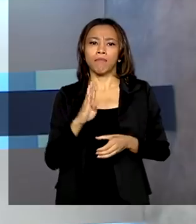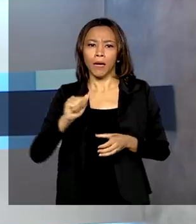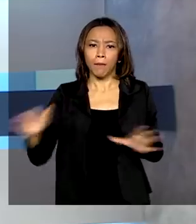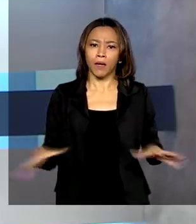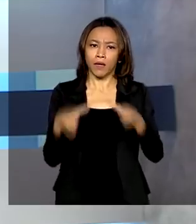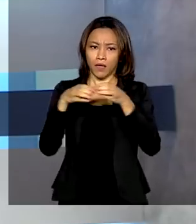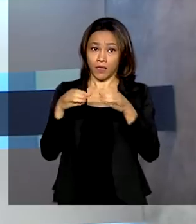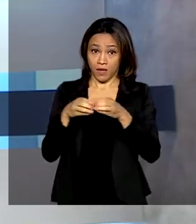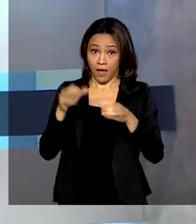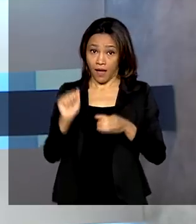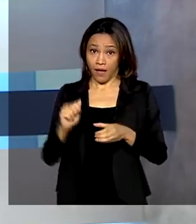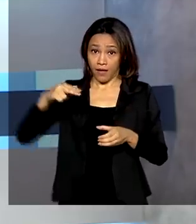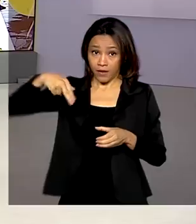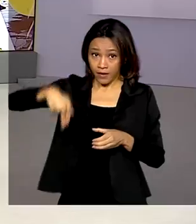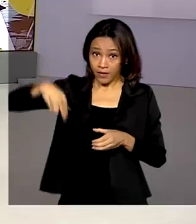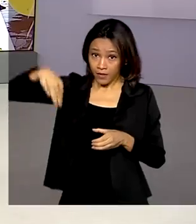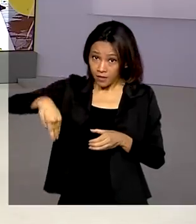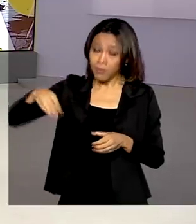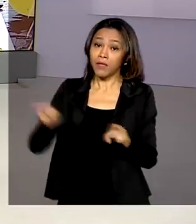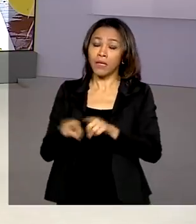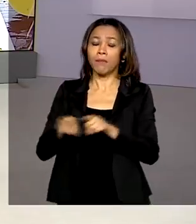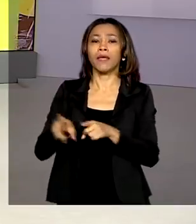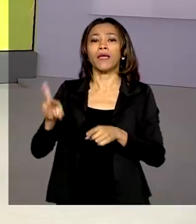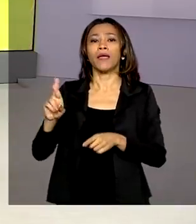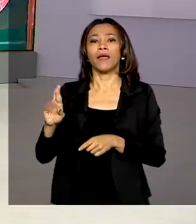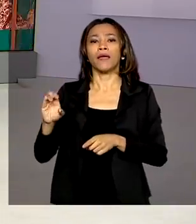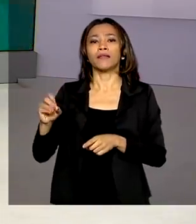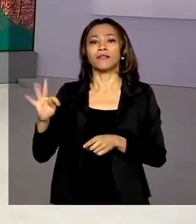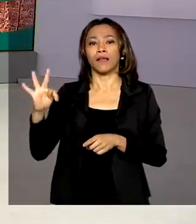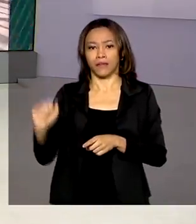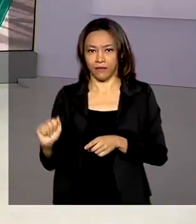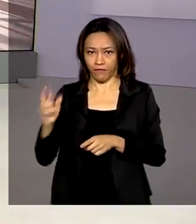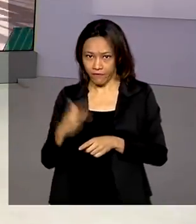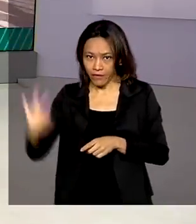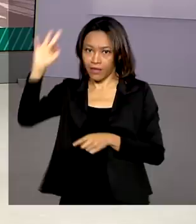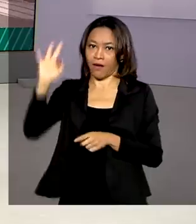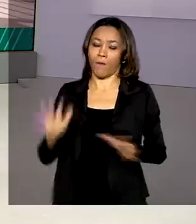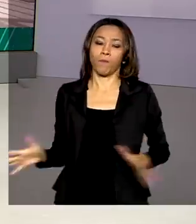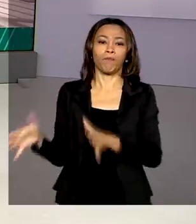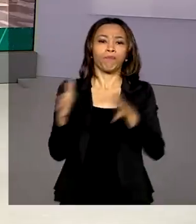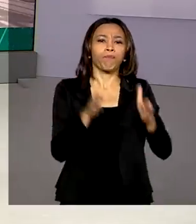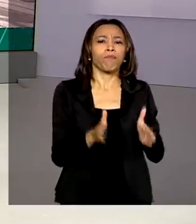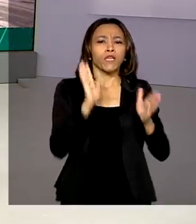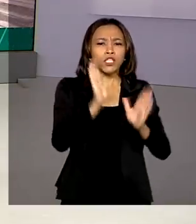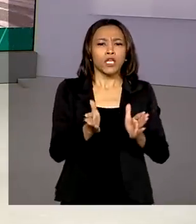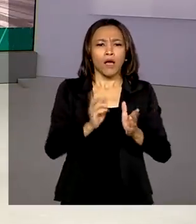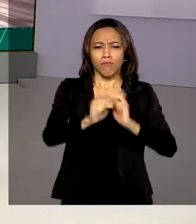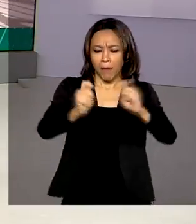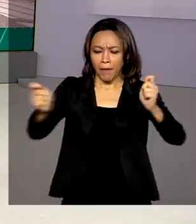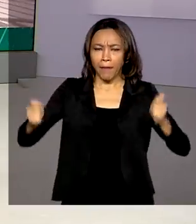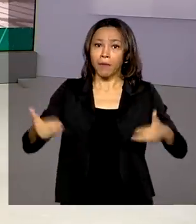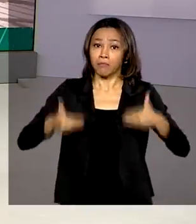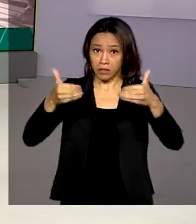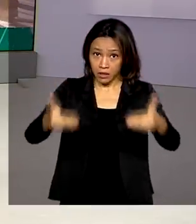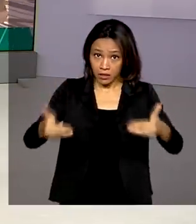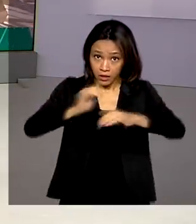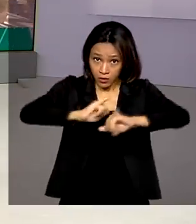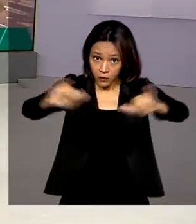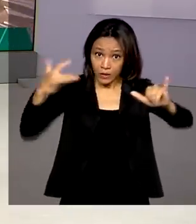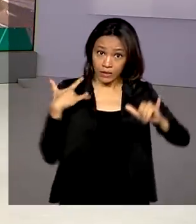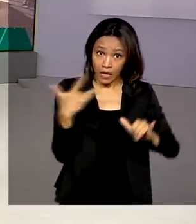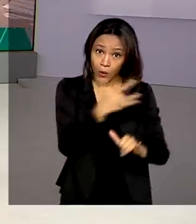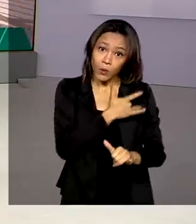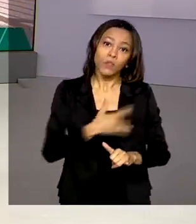Mineração e Receita Federal. O Ministério da Saúde informou que já foram pagos cerca de R 95 bilhões,